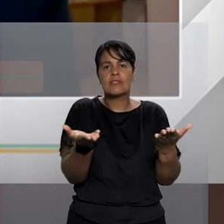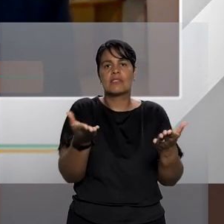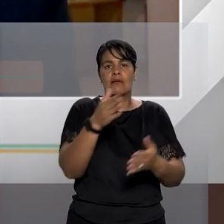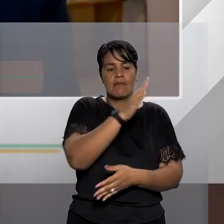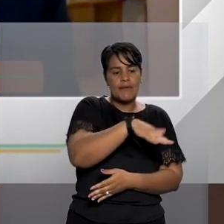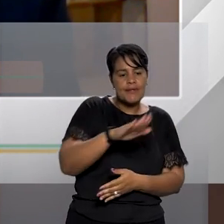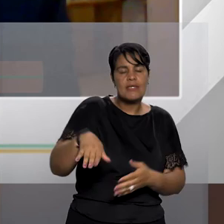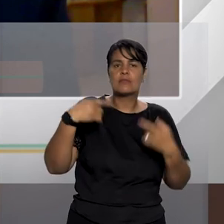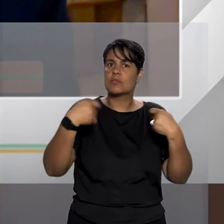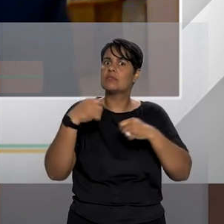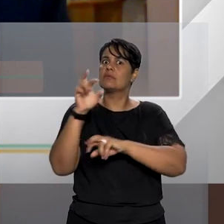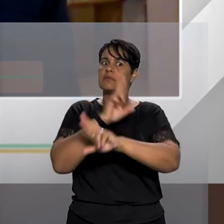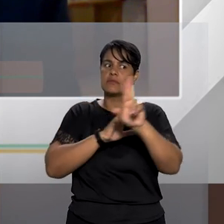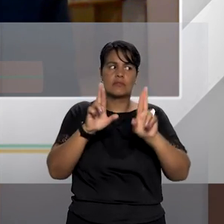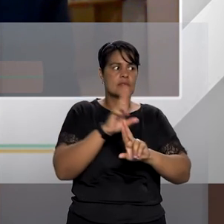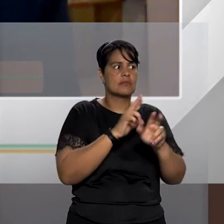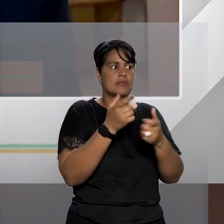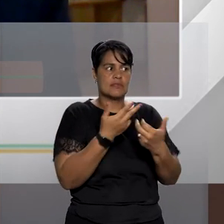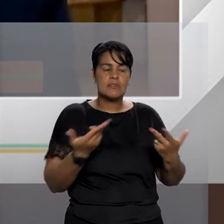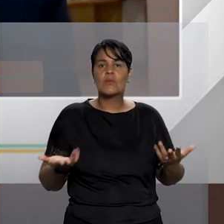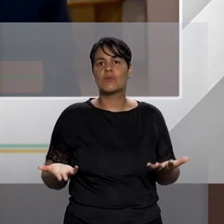no fundo é disso que nós estamos falando